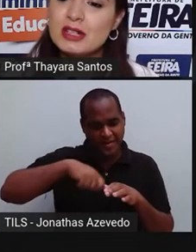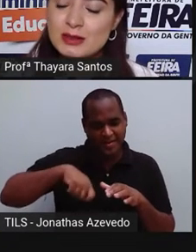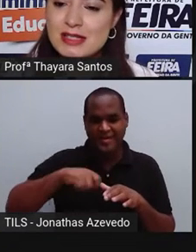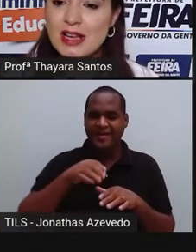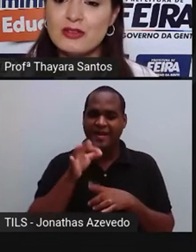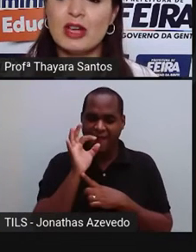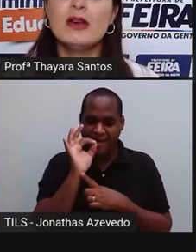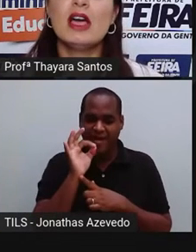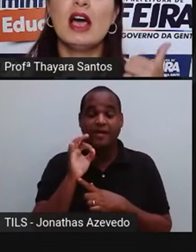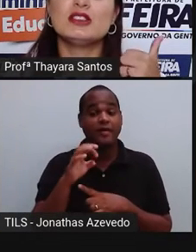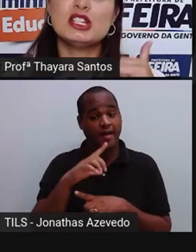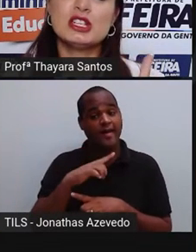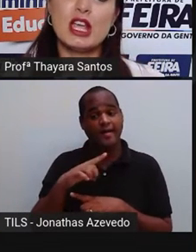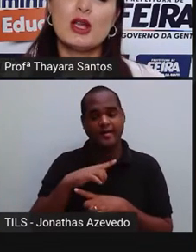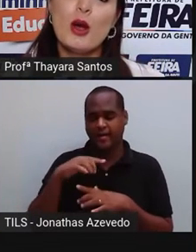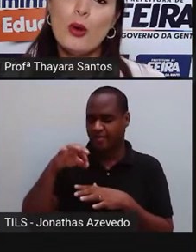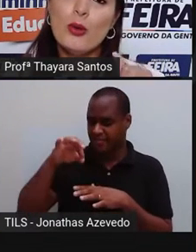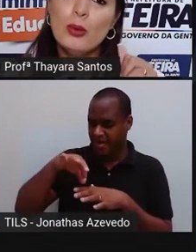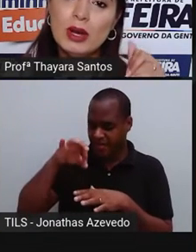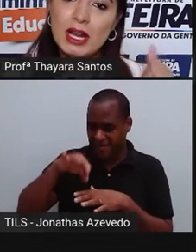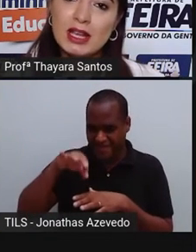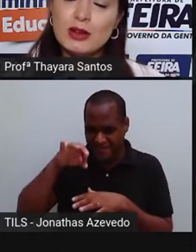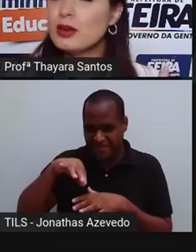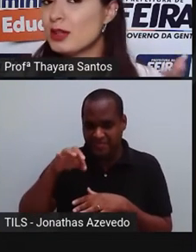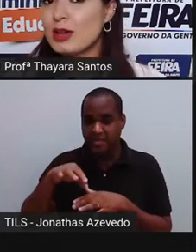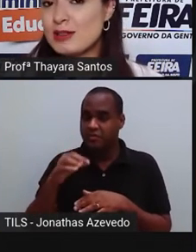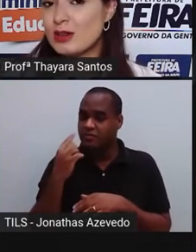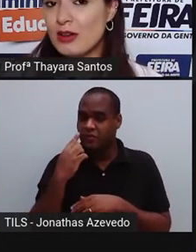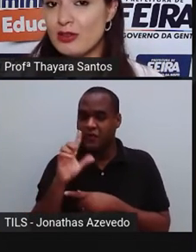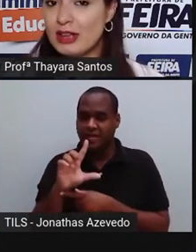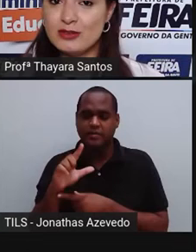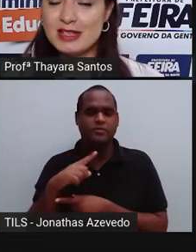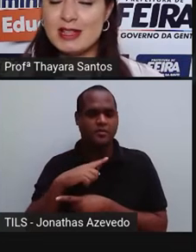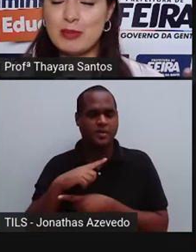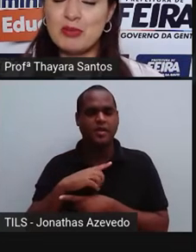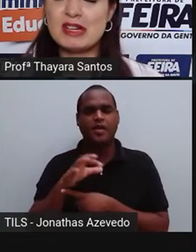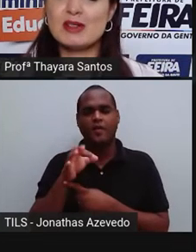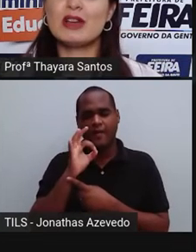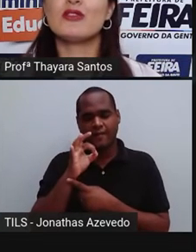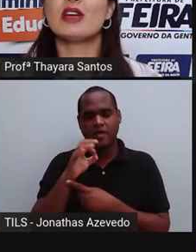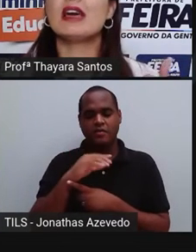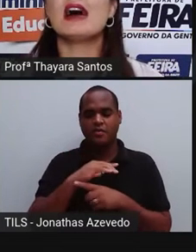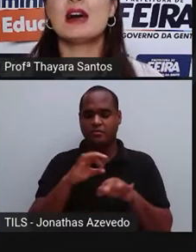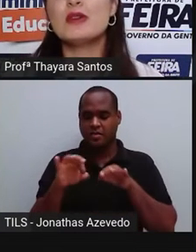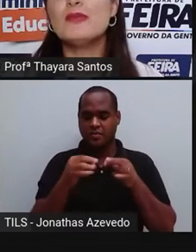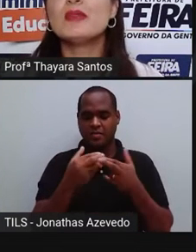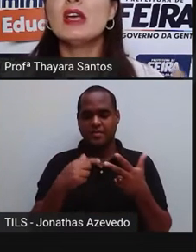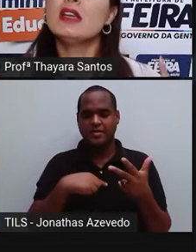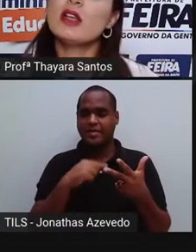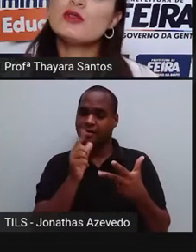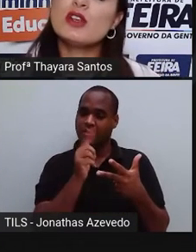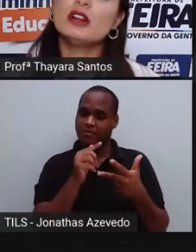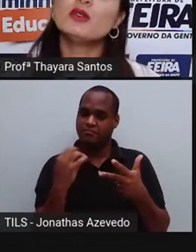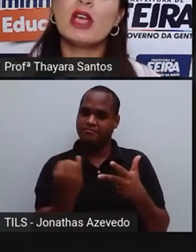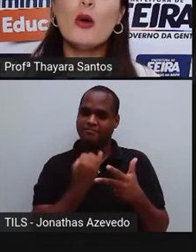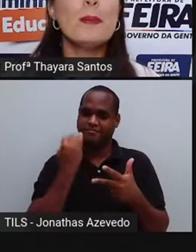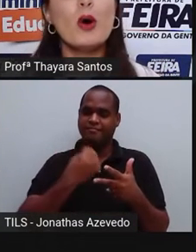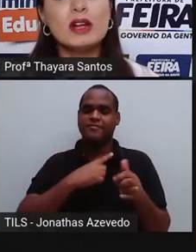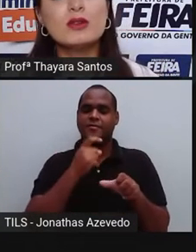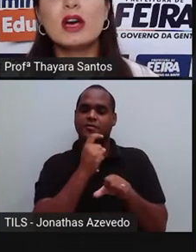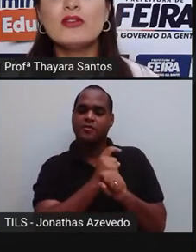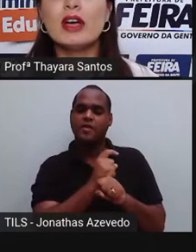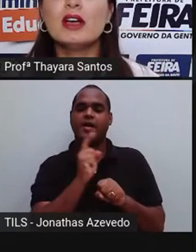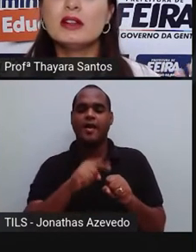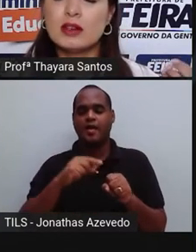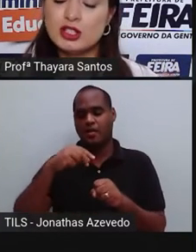filtrando esse café. A gente tem um líquido, que no caso do café, vai ser a preparação do café, é a água. E tem um sólido, que é o